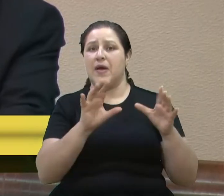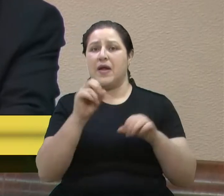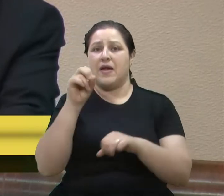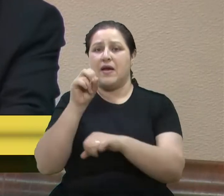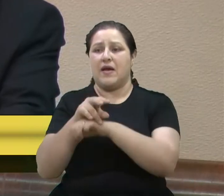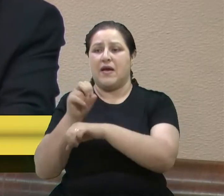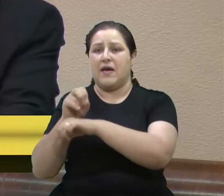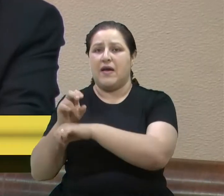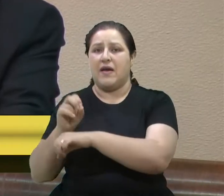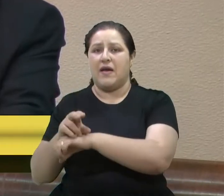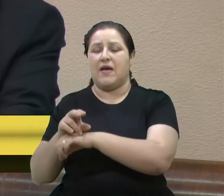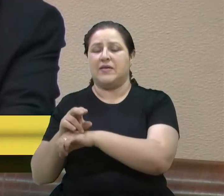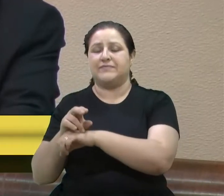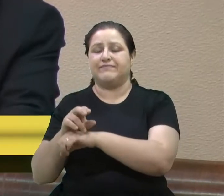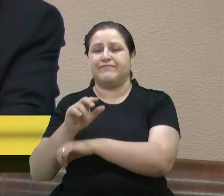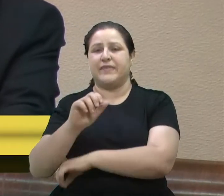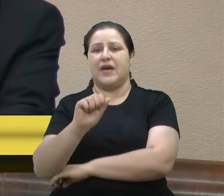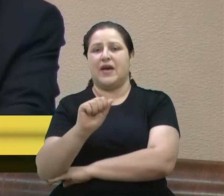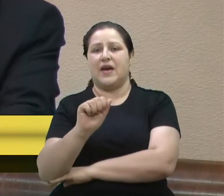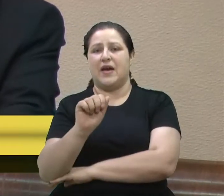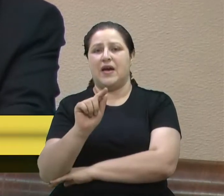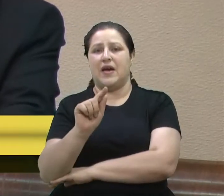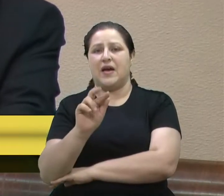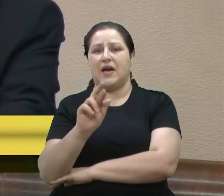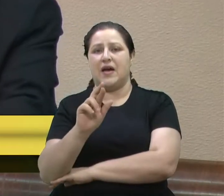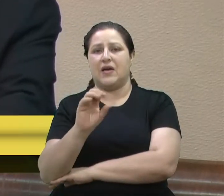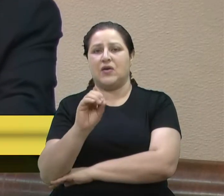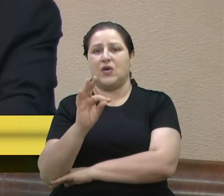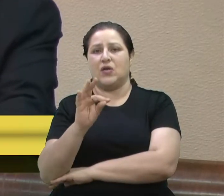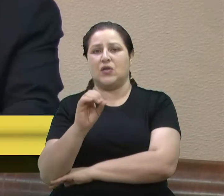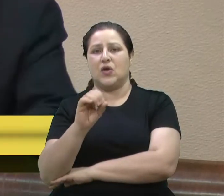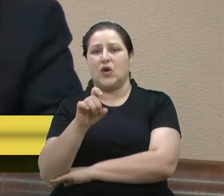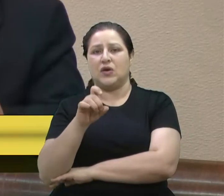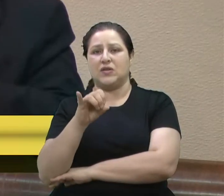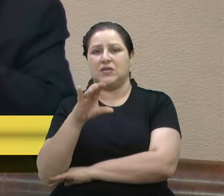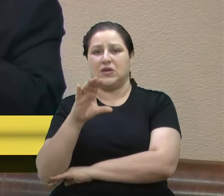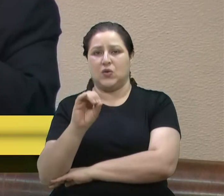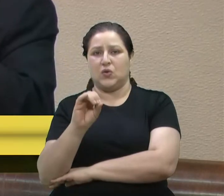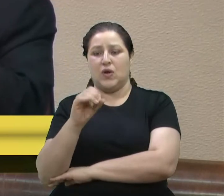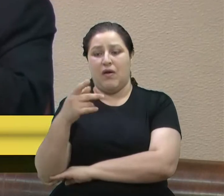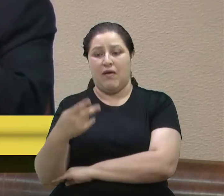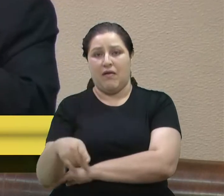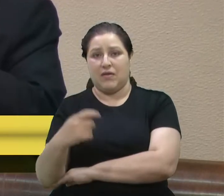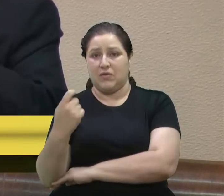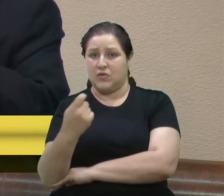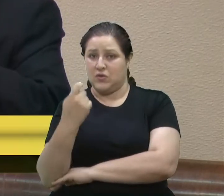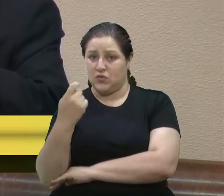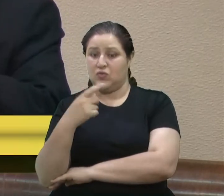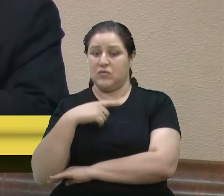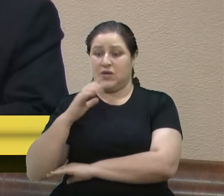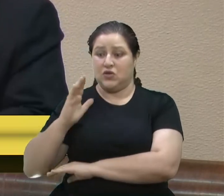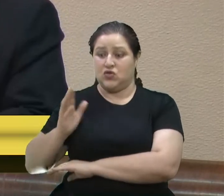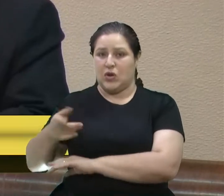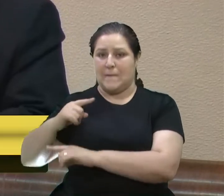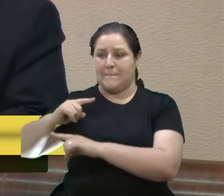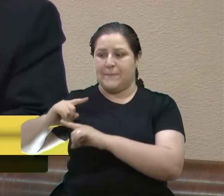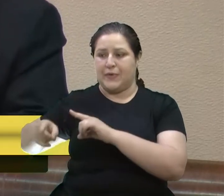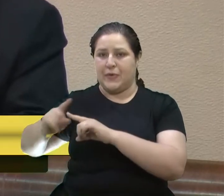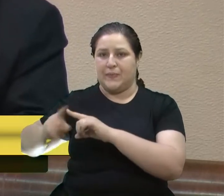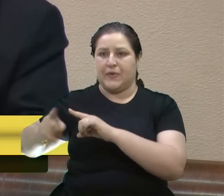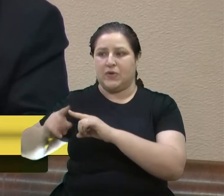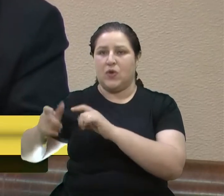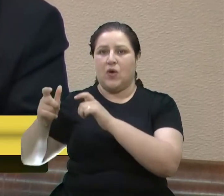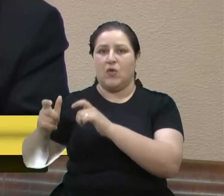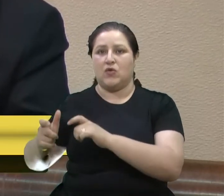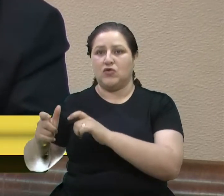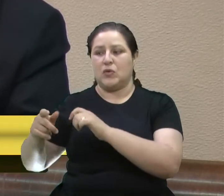vereador Lucas, no território gaúcho, que são proibidos, que são proibidos nos países em que são